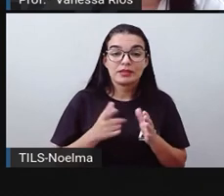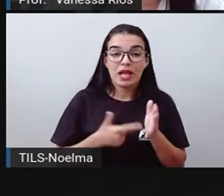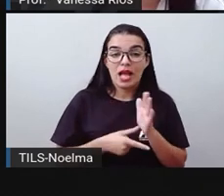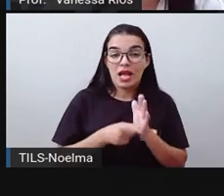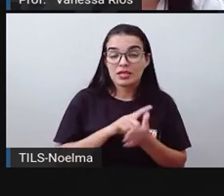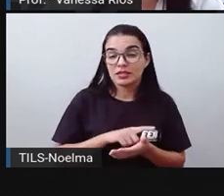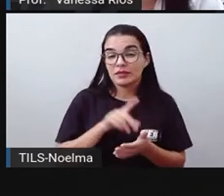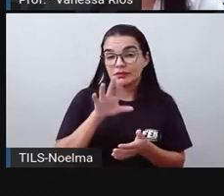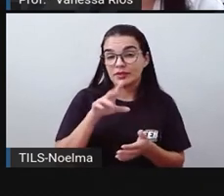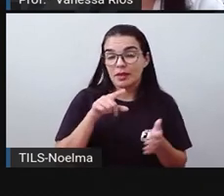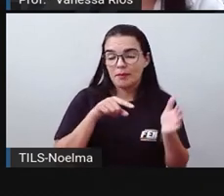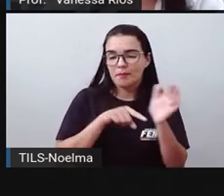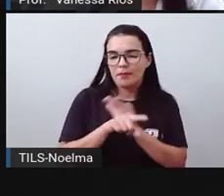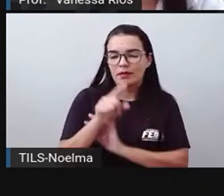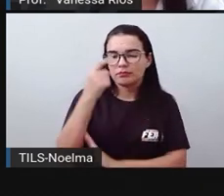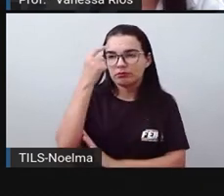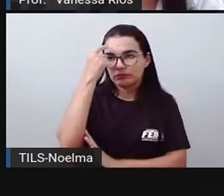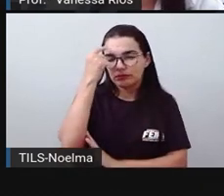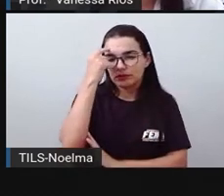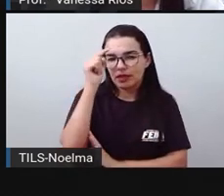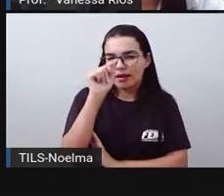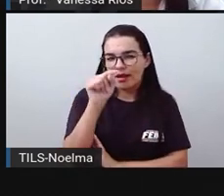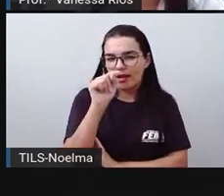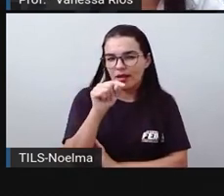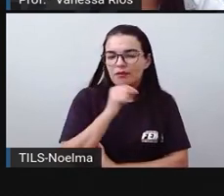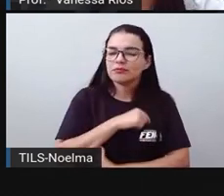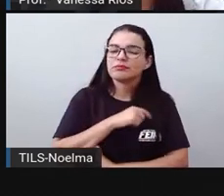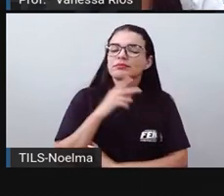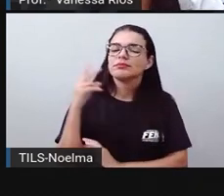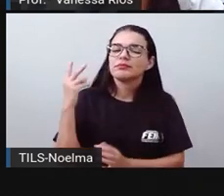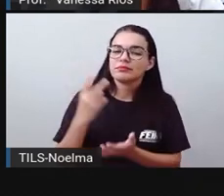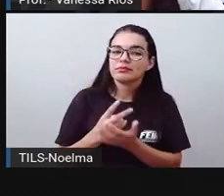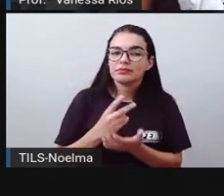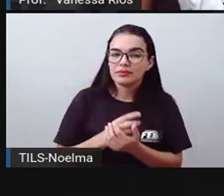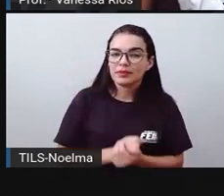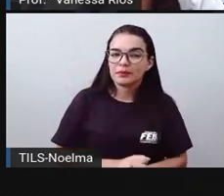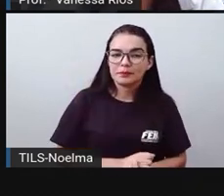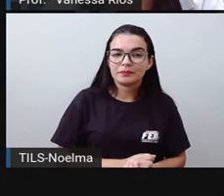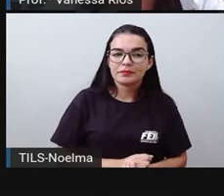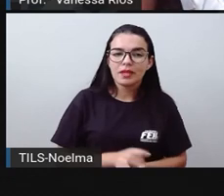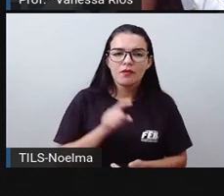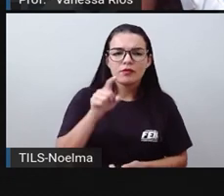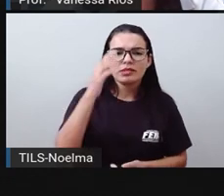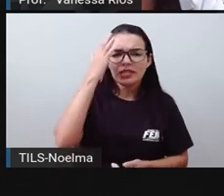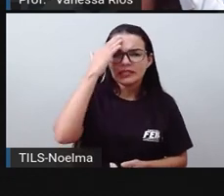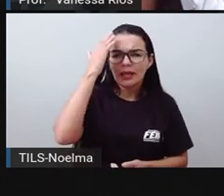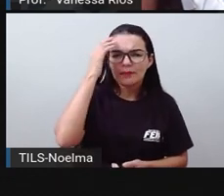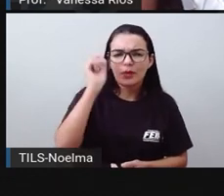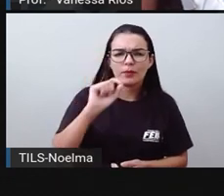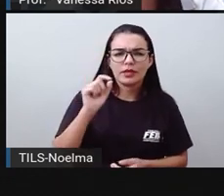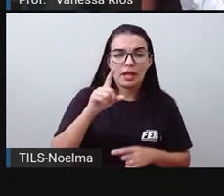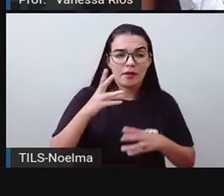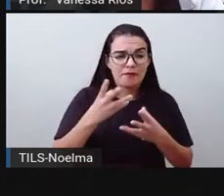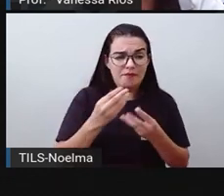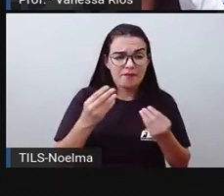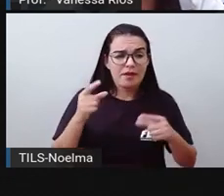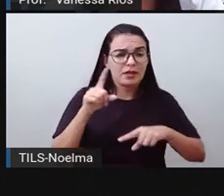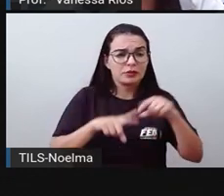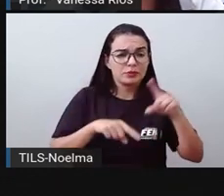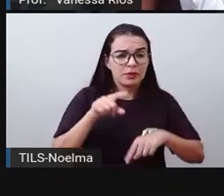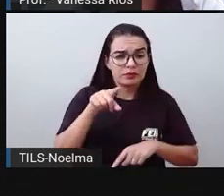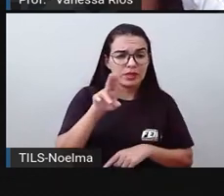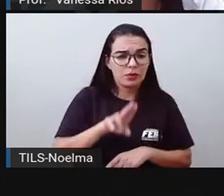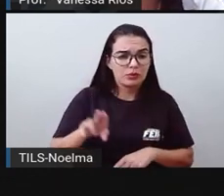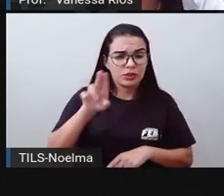questionamento para você pensar aí, ó, diante de tudo que a gente estudou. Você sabia que vários produtos que